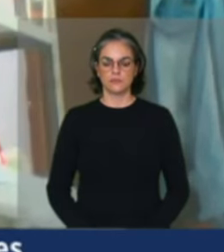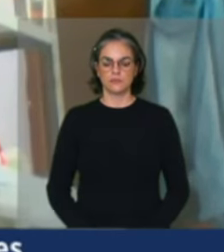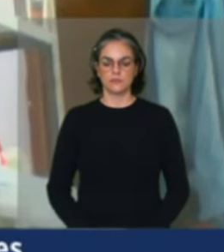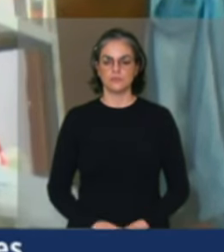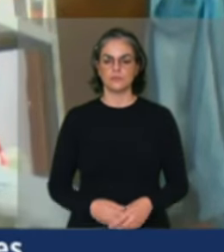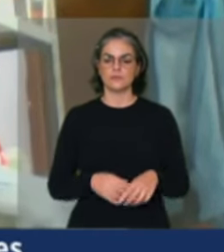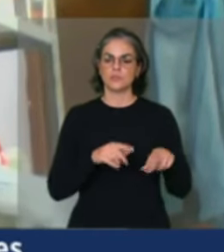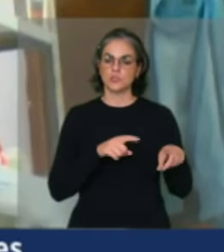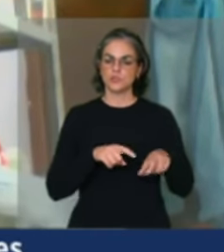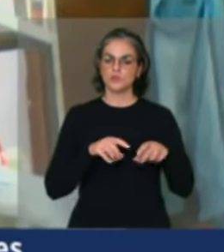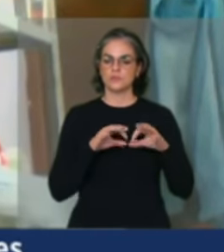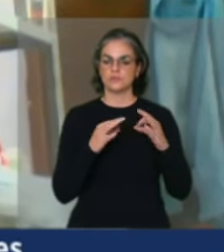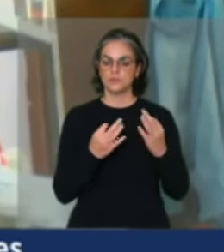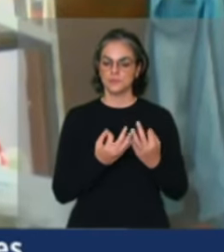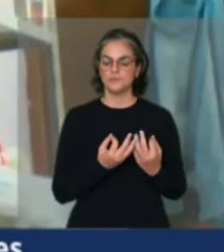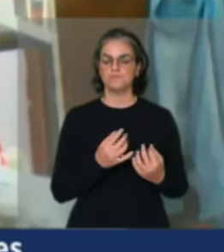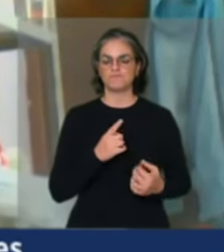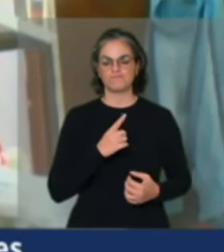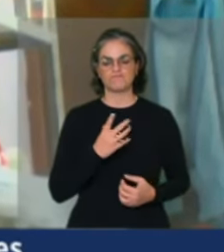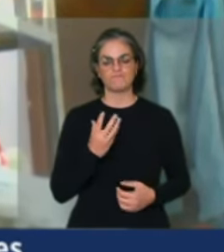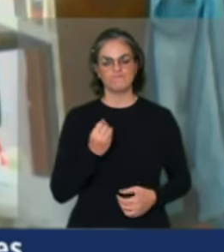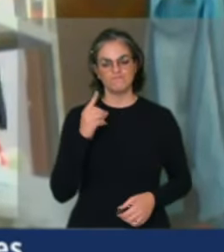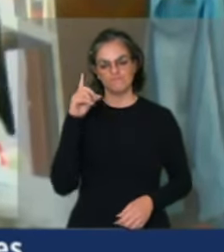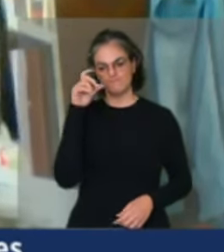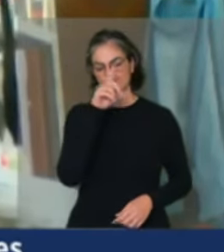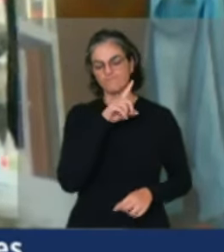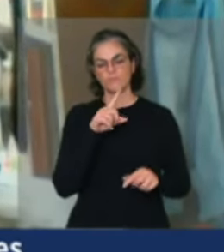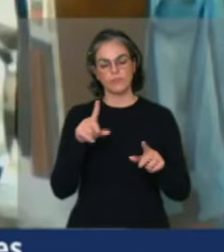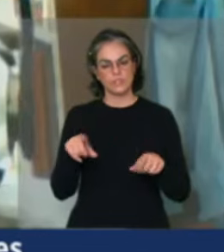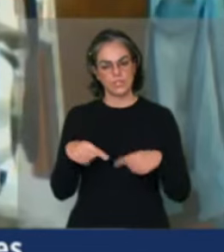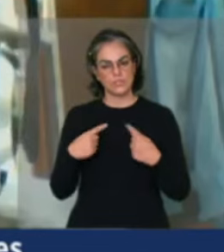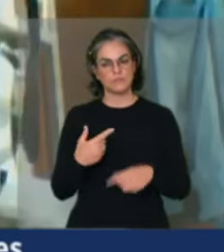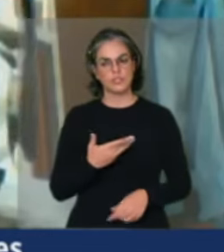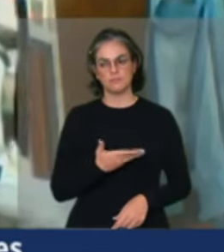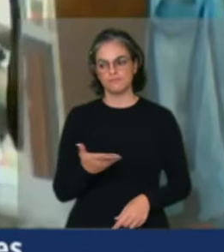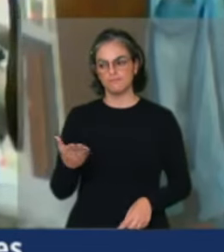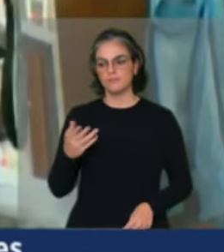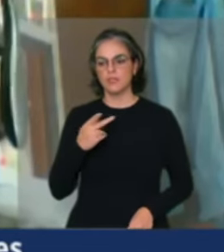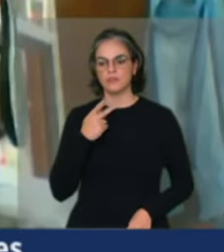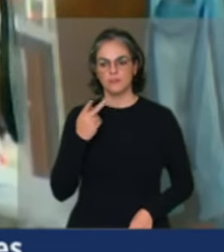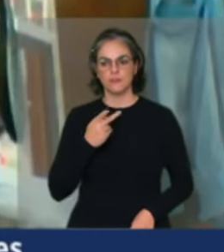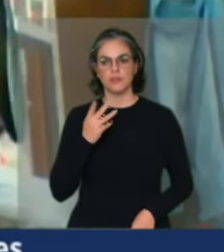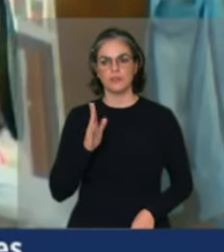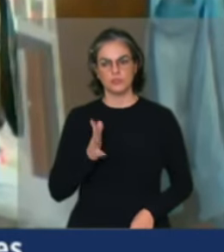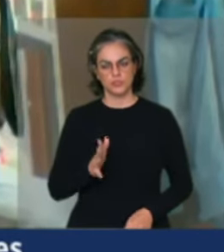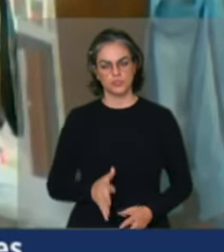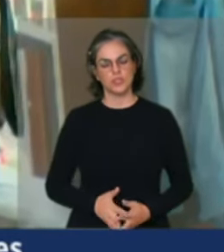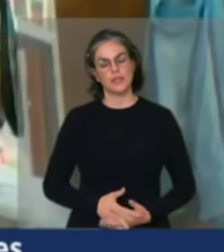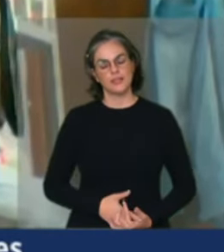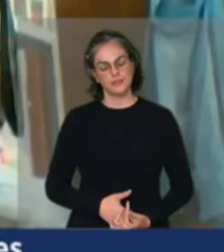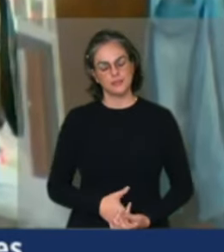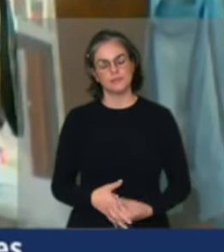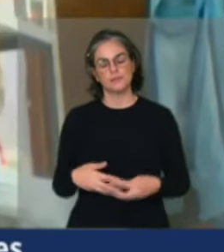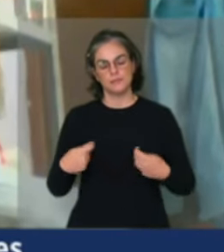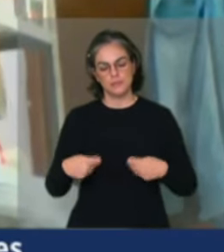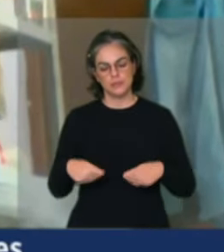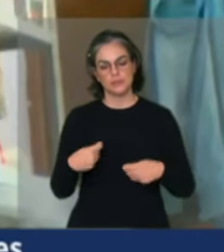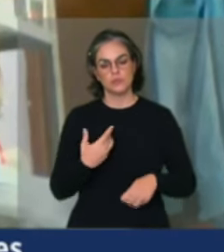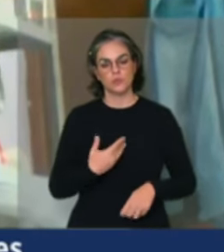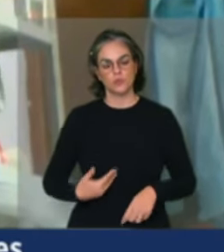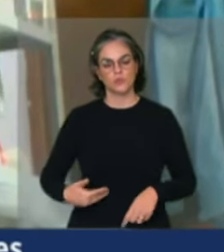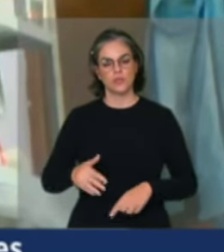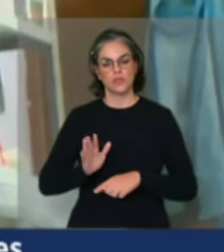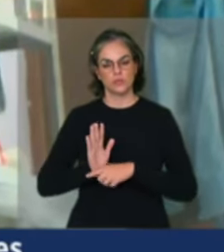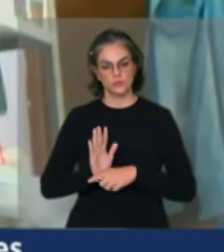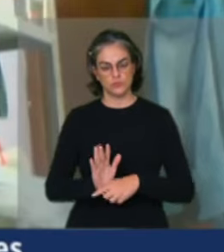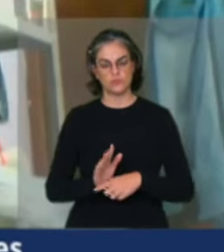muitos, como vários companheiros e companheiras já trouxeram em suas falas, é necessário investimento do Estado, do Estado brasileiro,